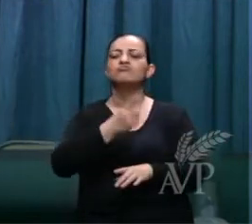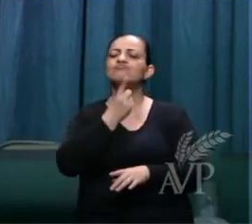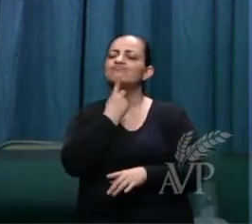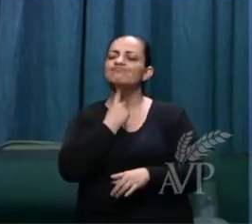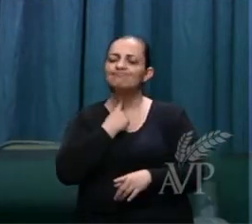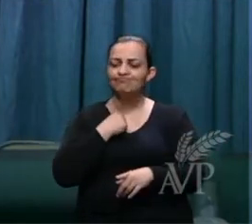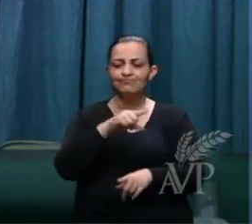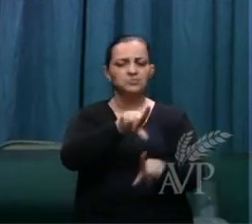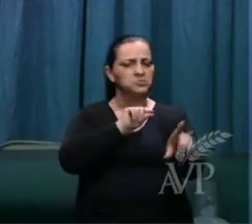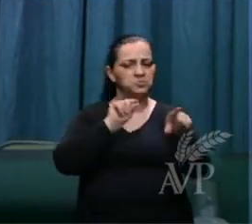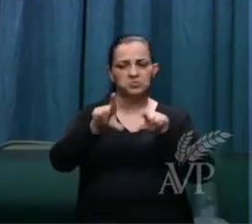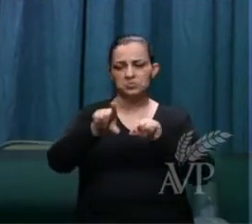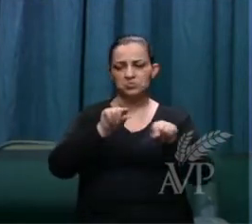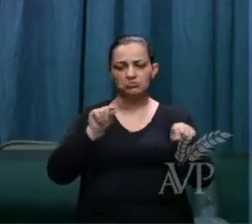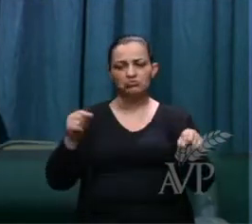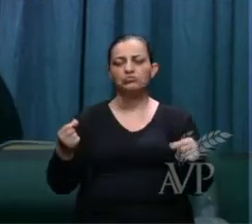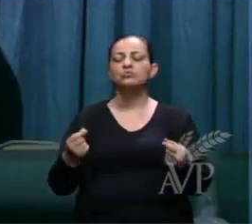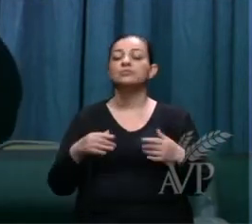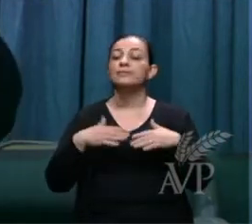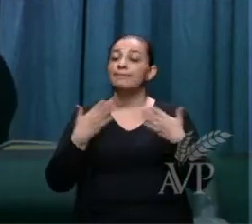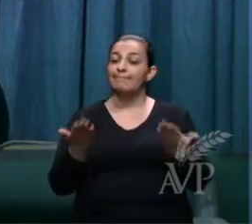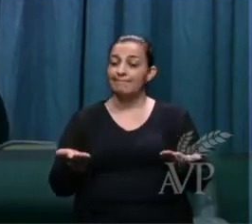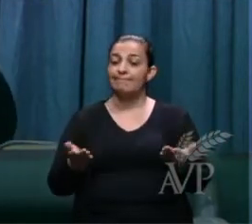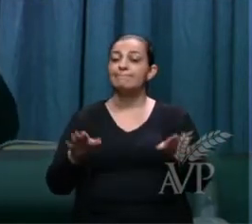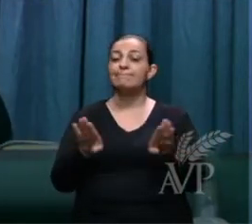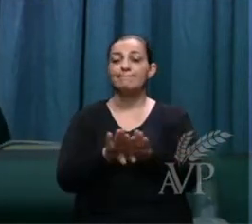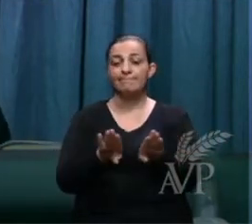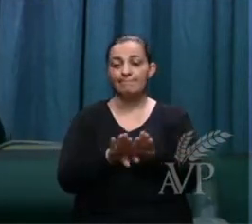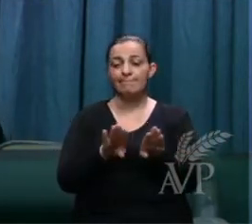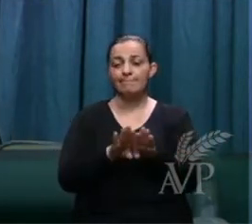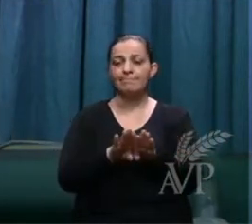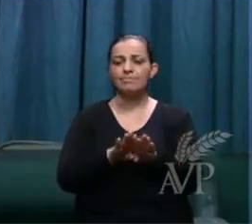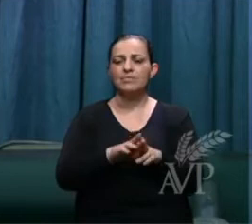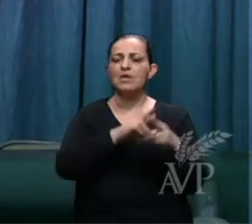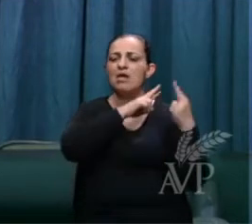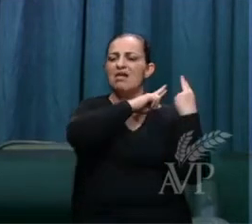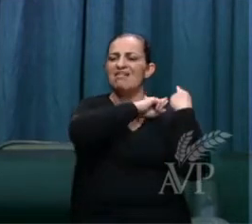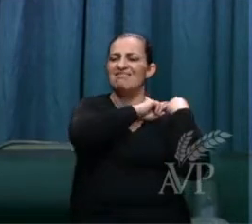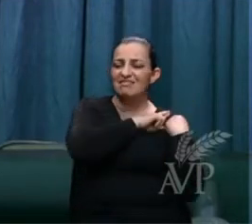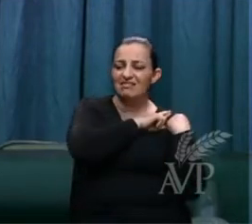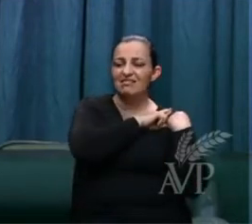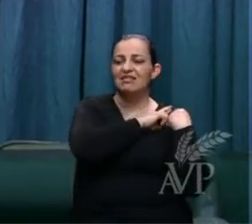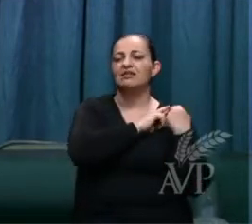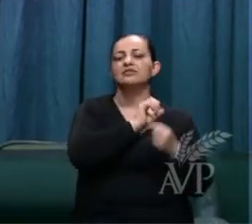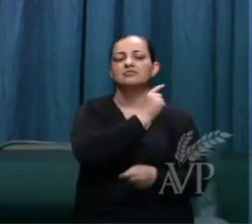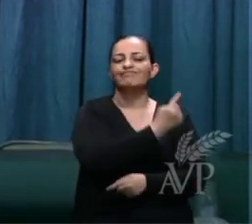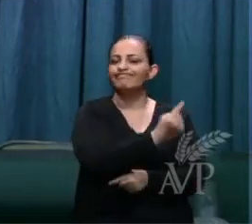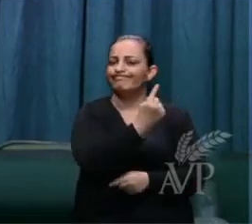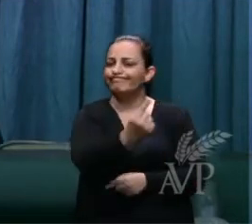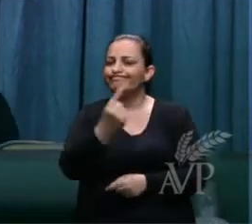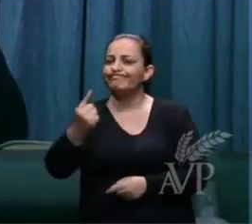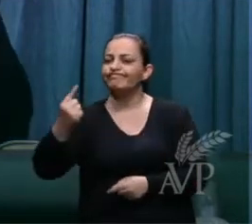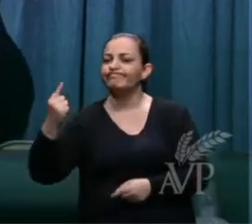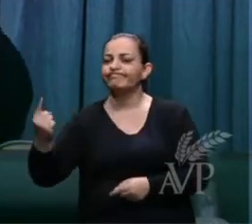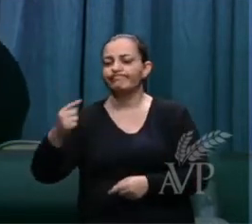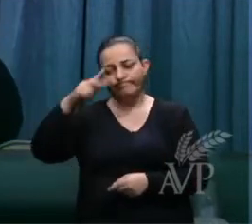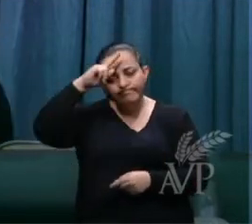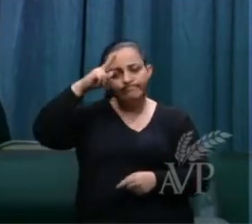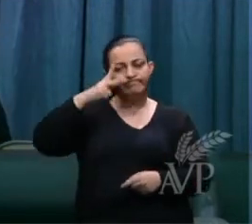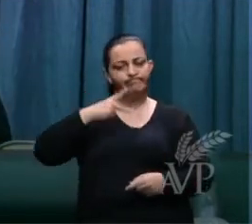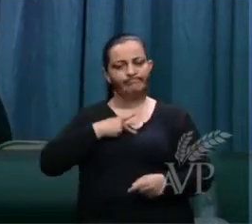de escolha, mas também pesa sobre os ombros de cada um a sua